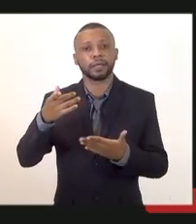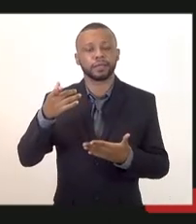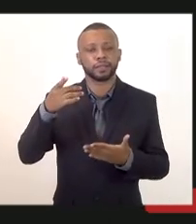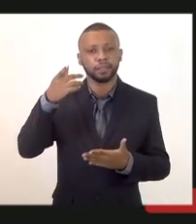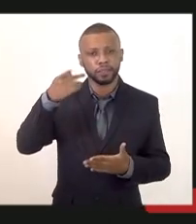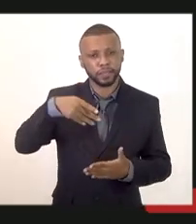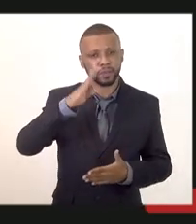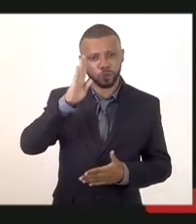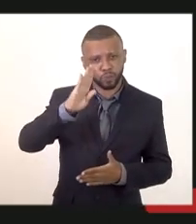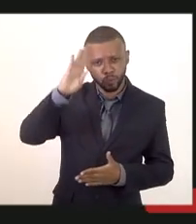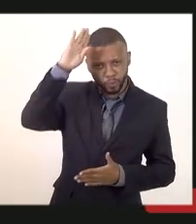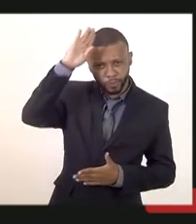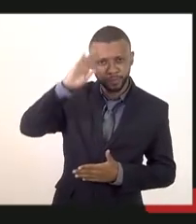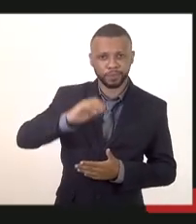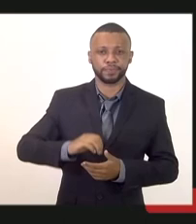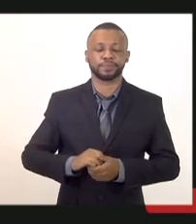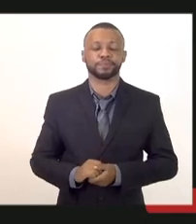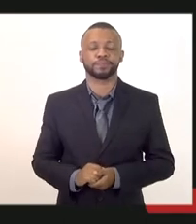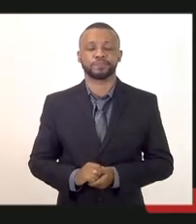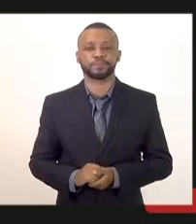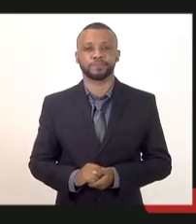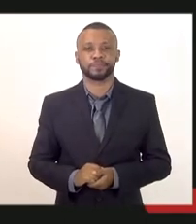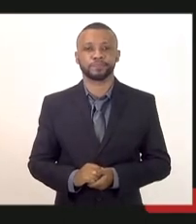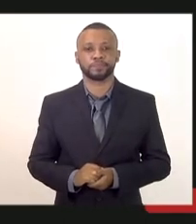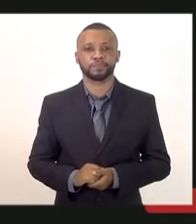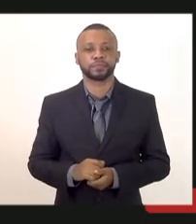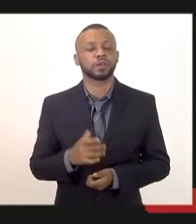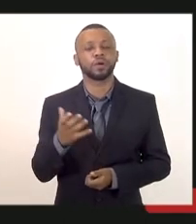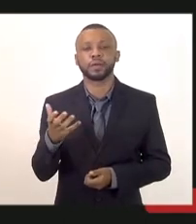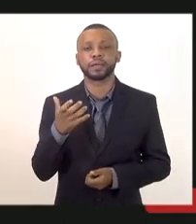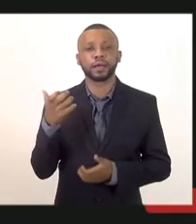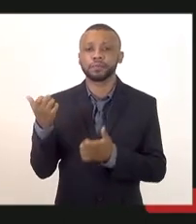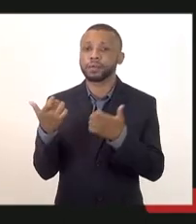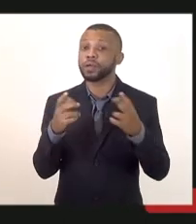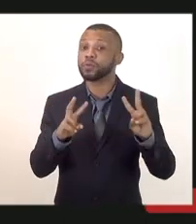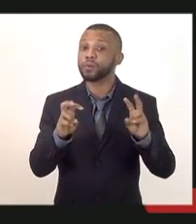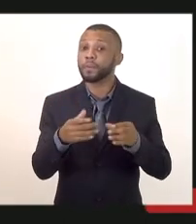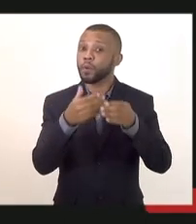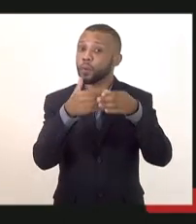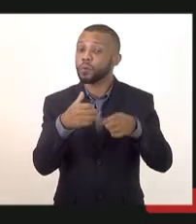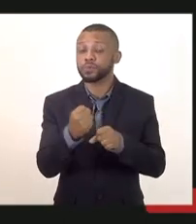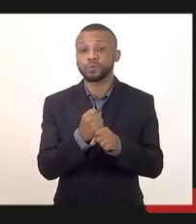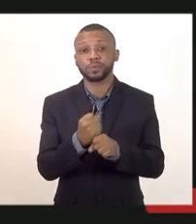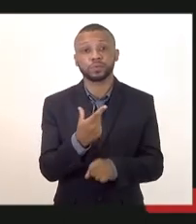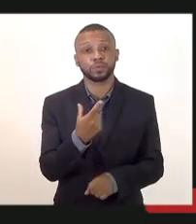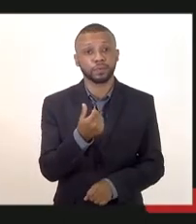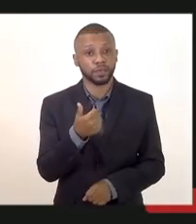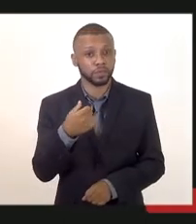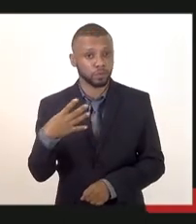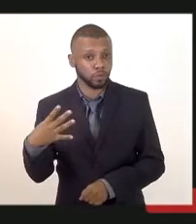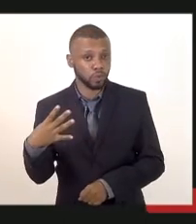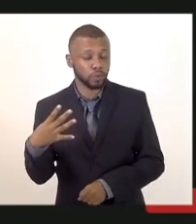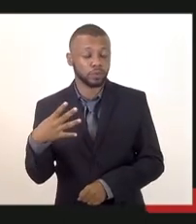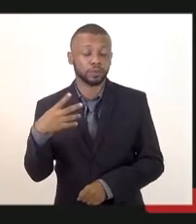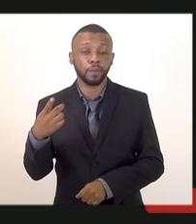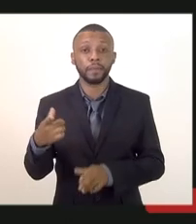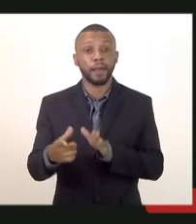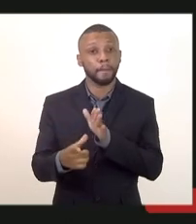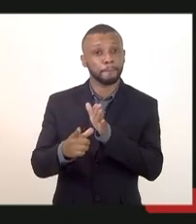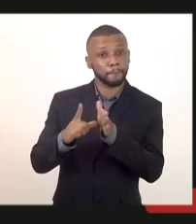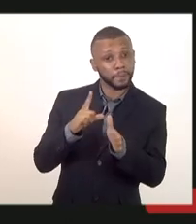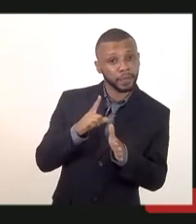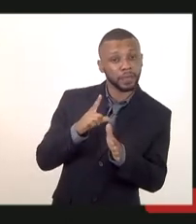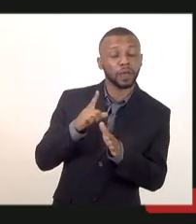eu gostaria de falar sobre o concurso de 2014 gostaria de falar sobre a pré-convocação que foi